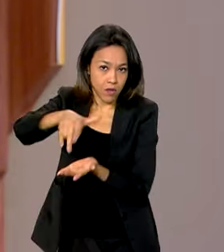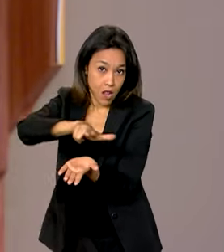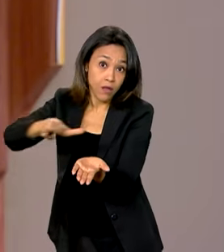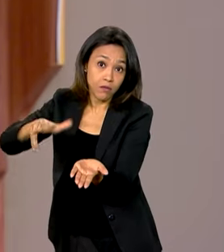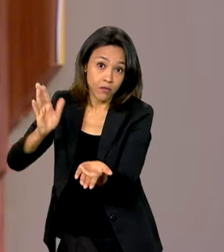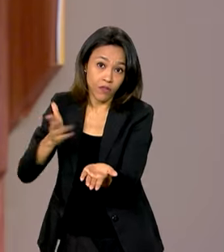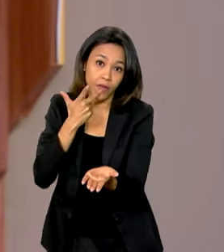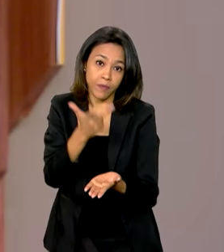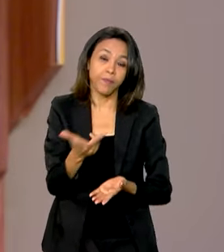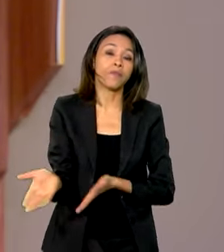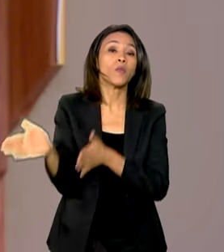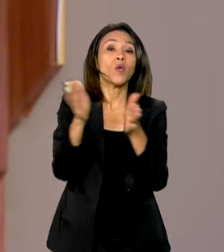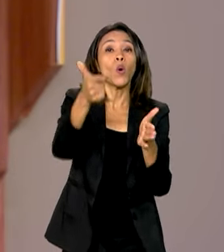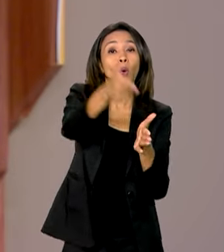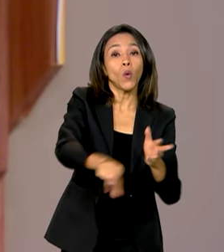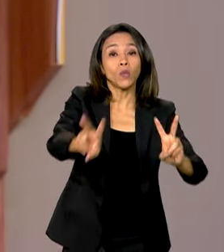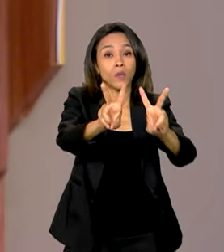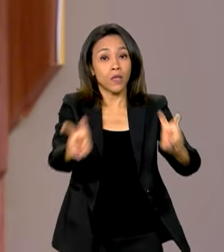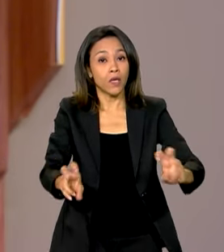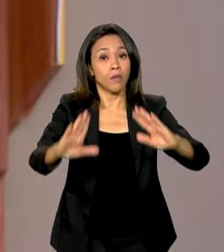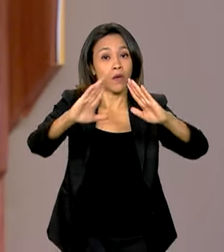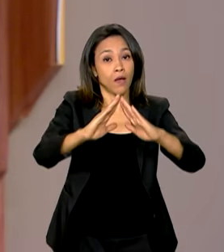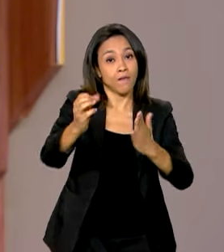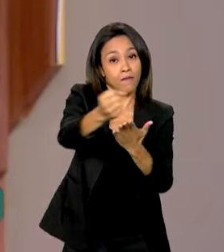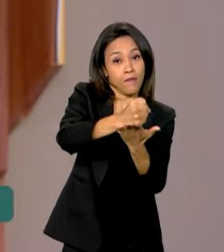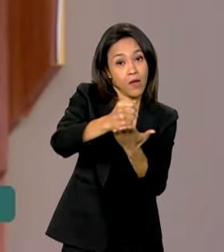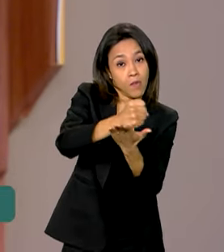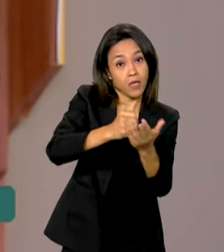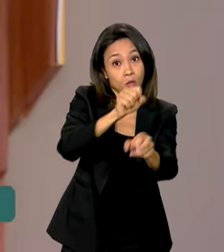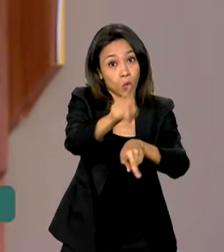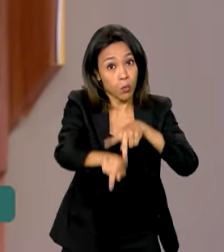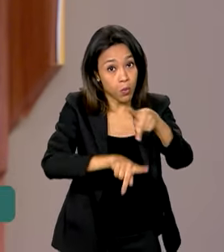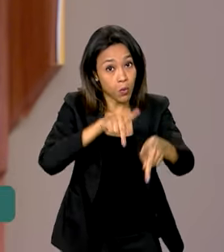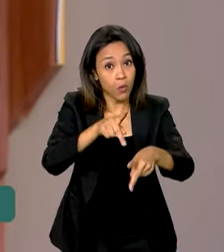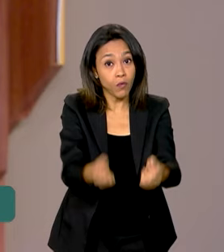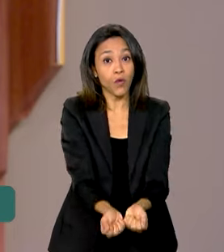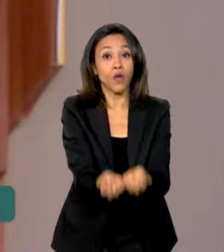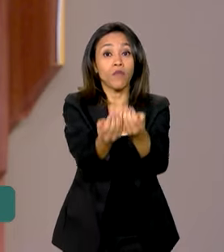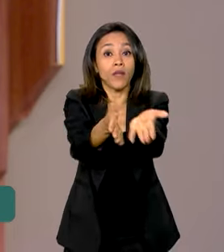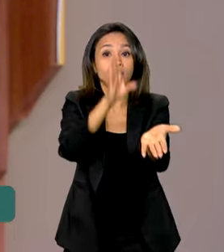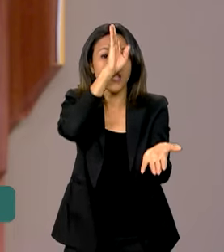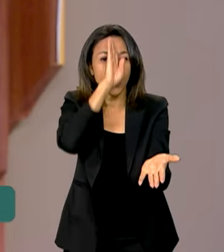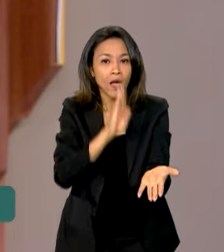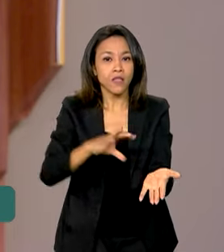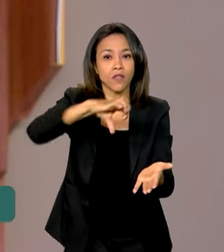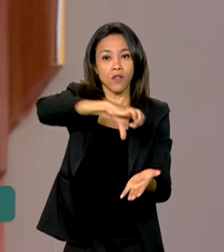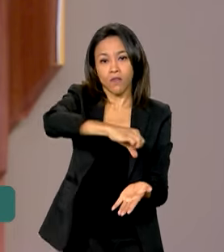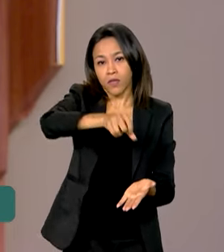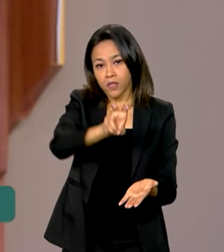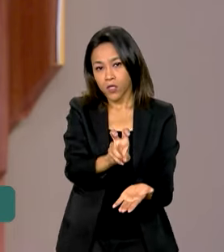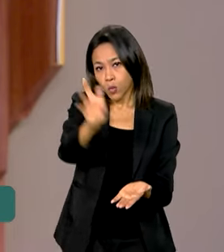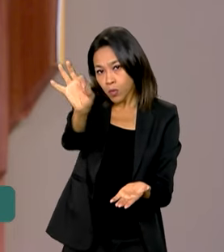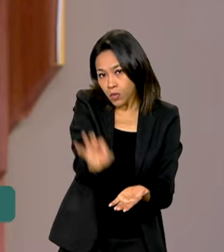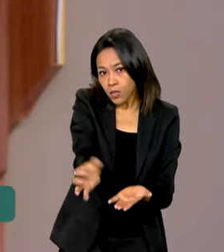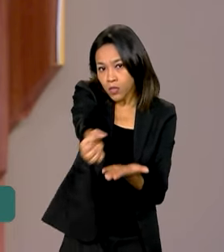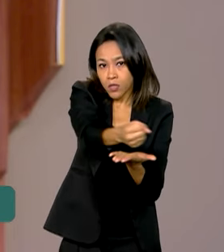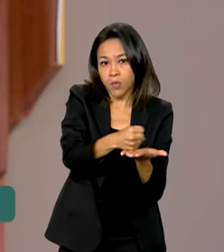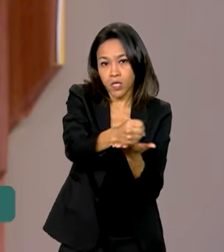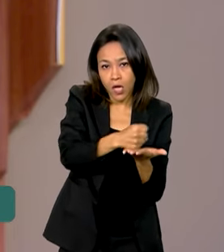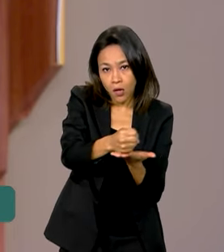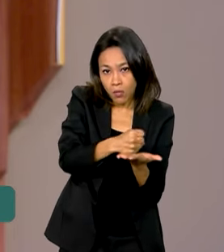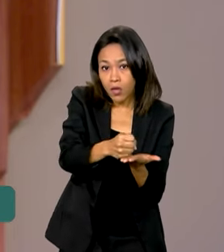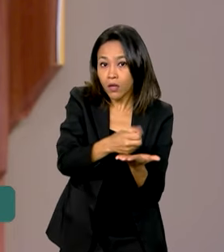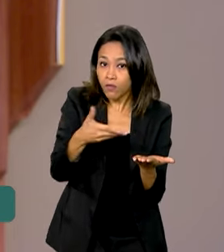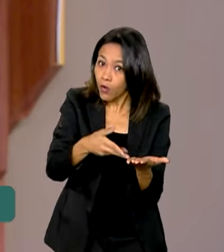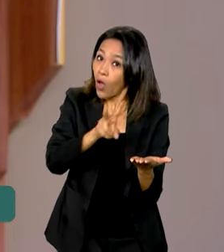Olha, farmácia popular, que agora oferece de graça 95% dos medicamentos e insumos de